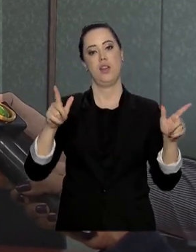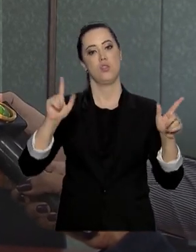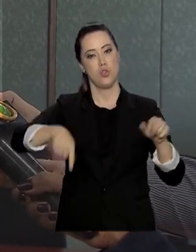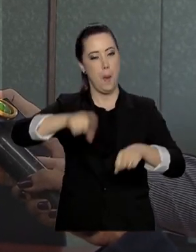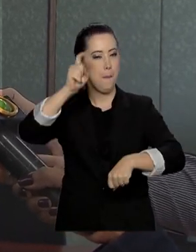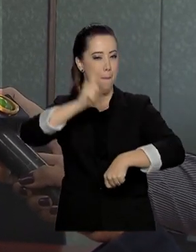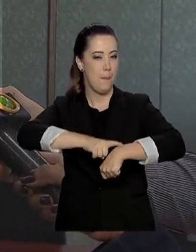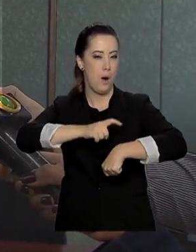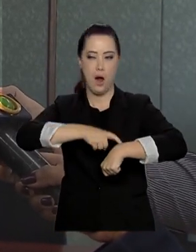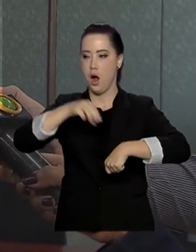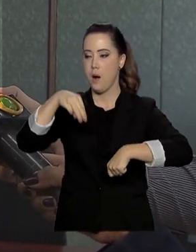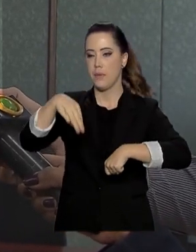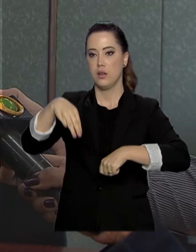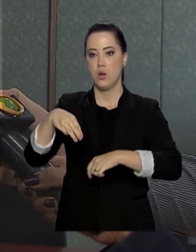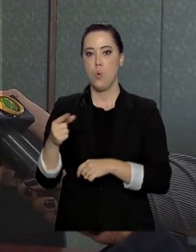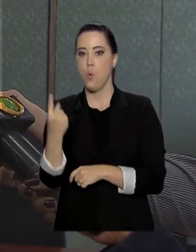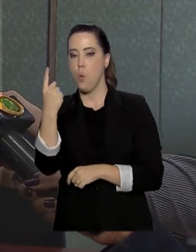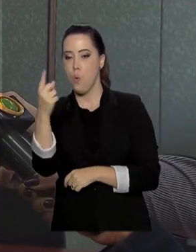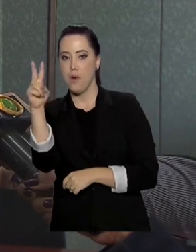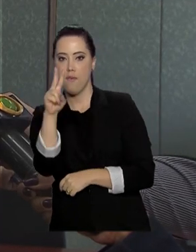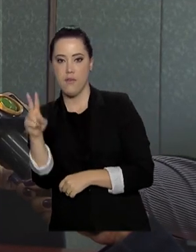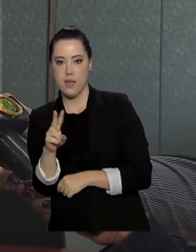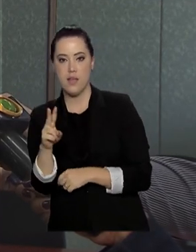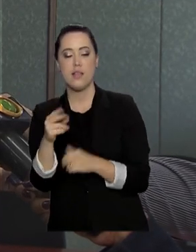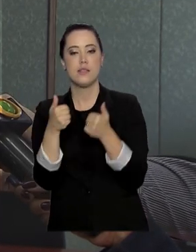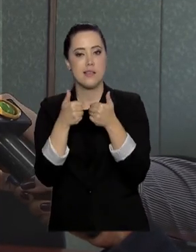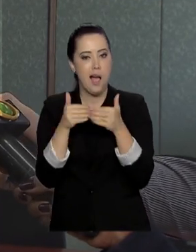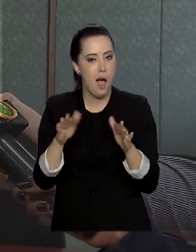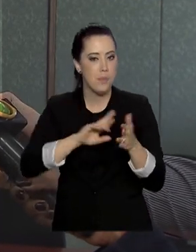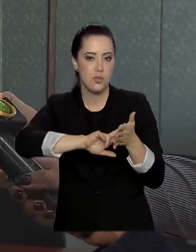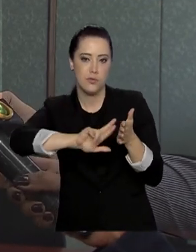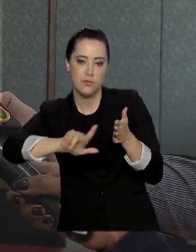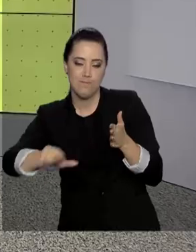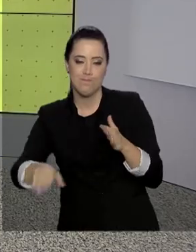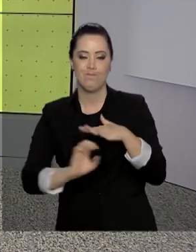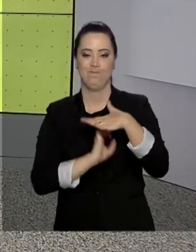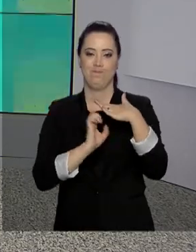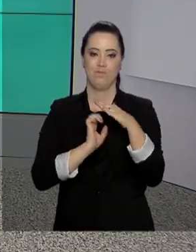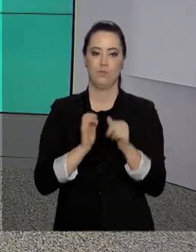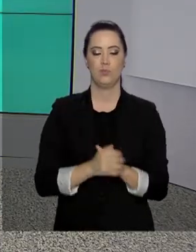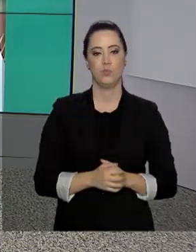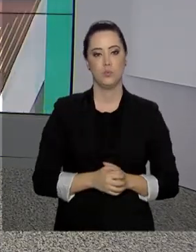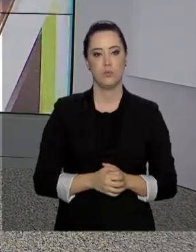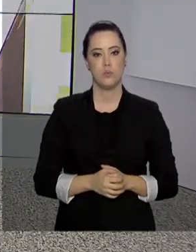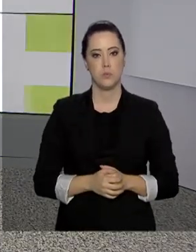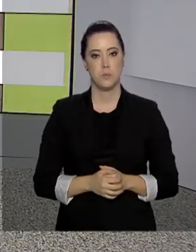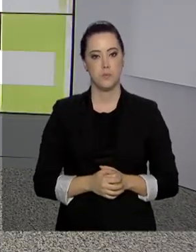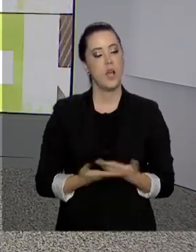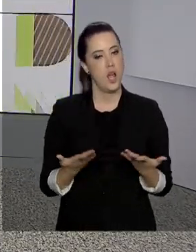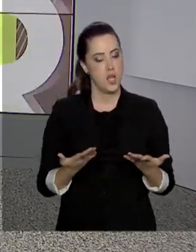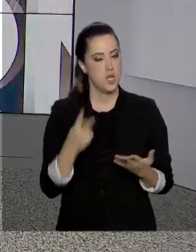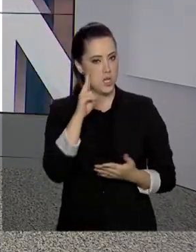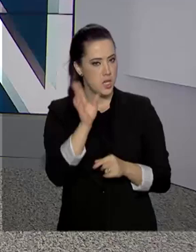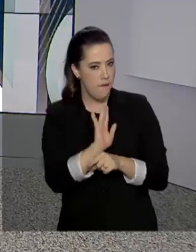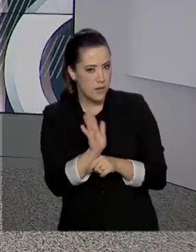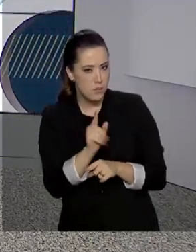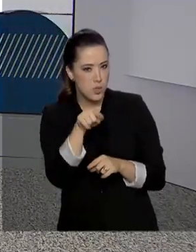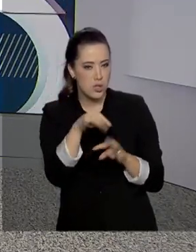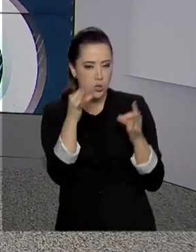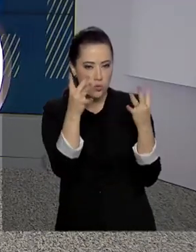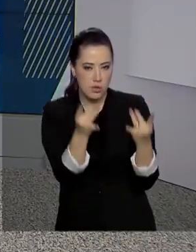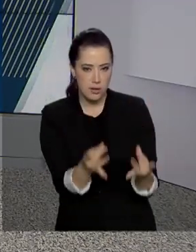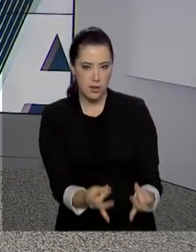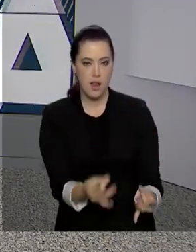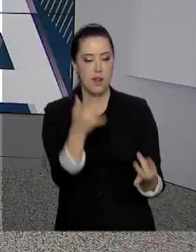A matriz junto com as filiais são abertas em minutos em todo o país. A reportagem completa sobre as novas